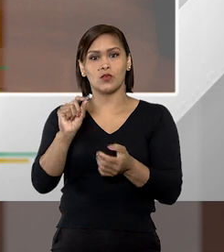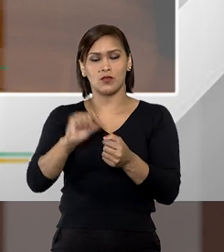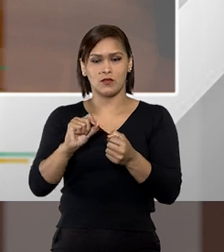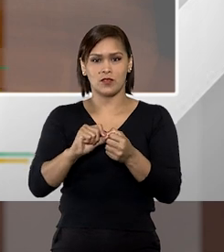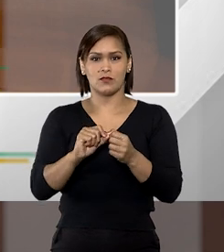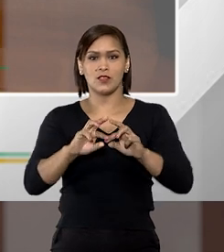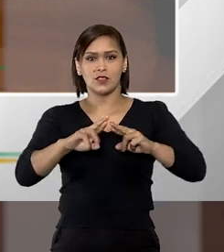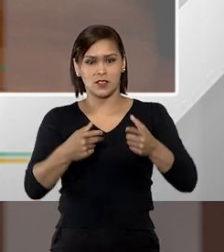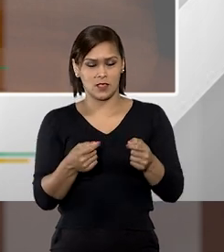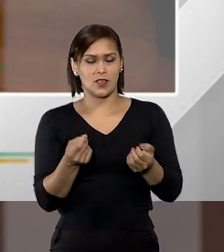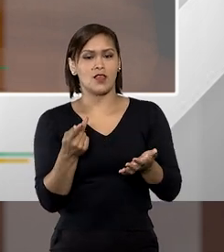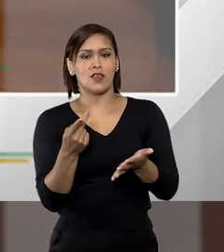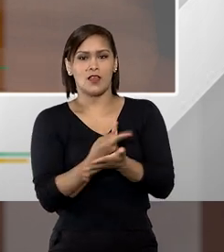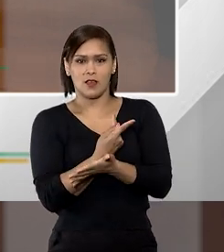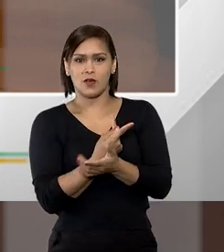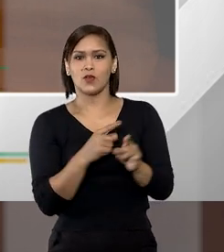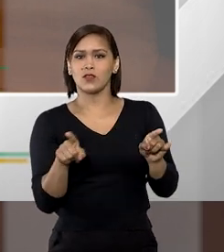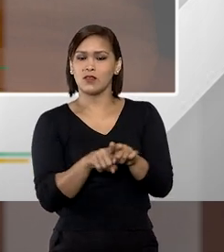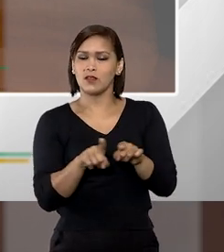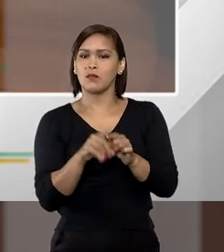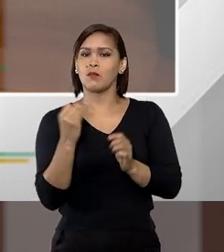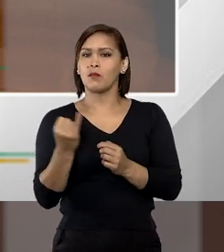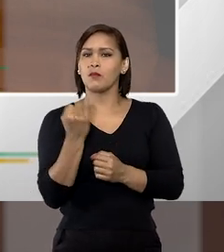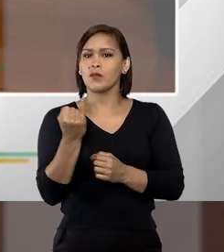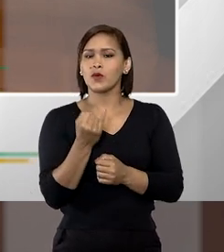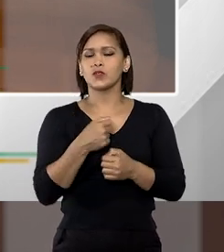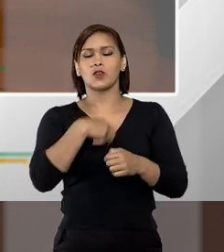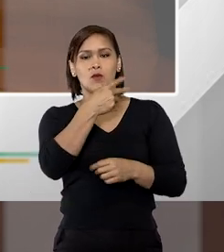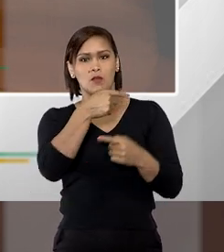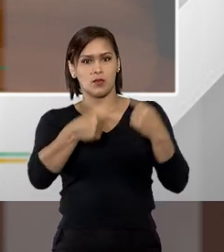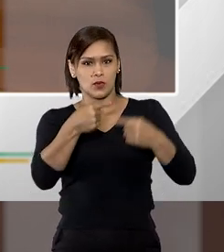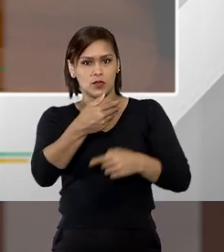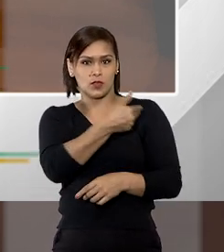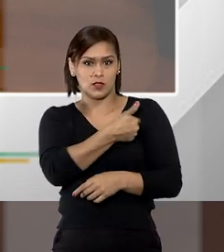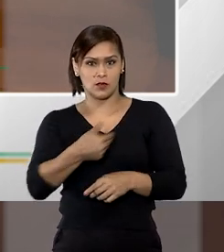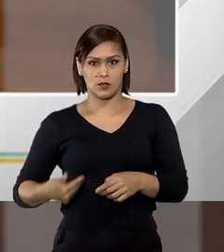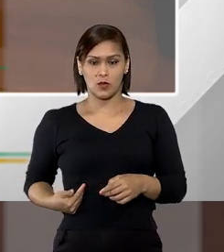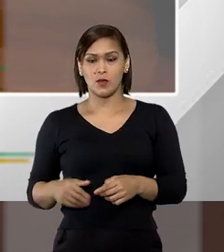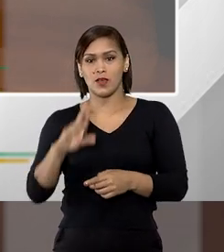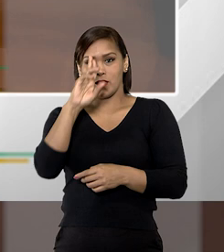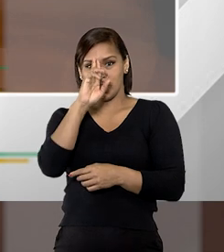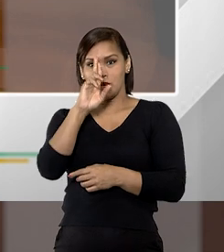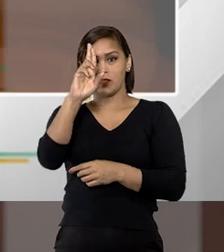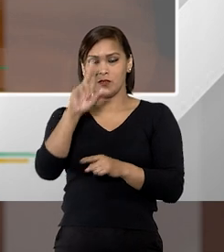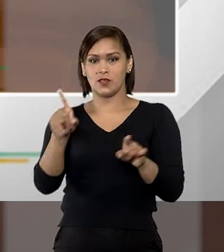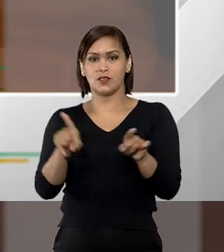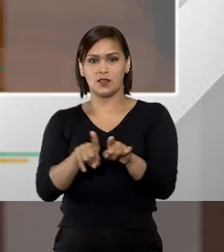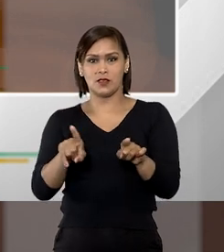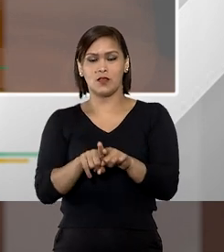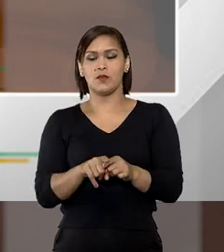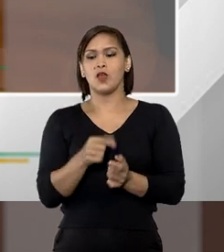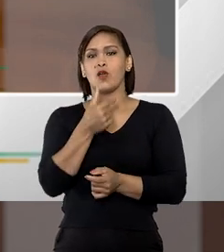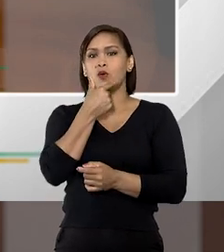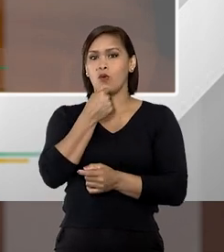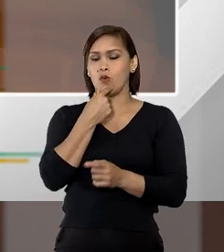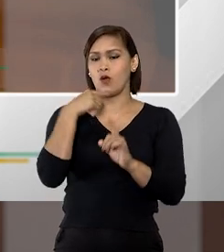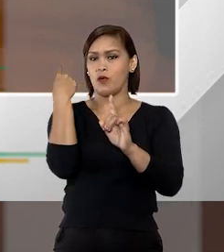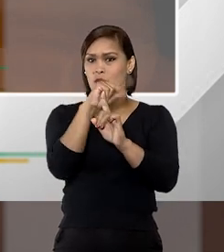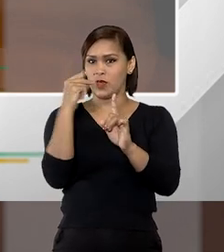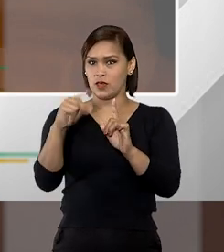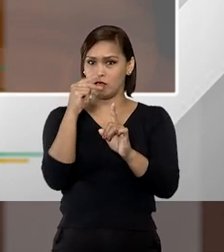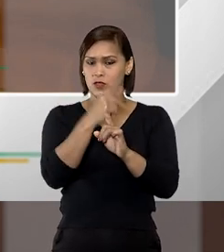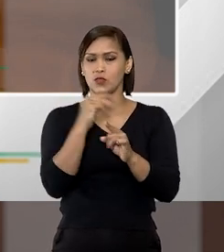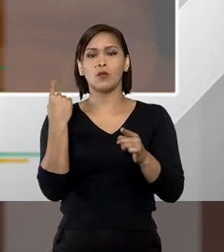e é uma atuação também que eu acho muito importante como política pública é essa responsabilização do homem agressor